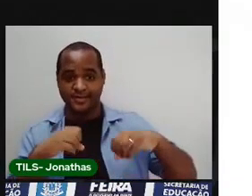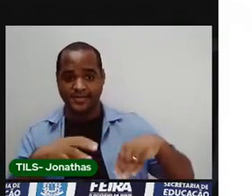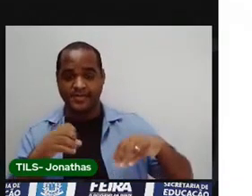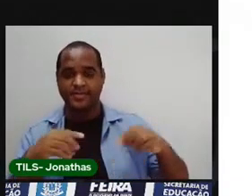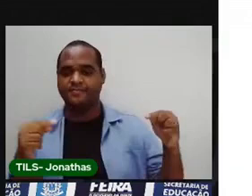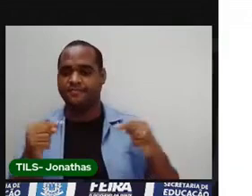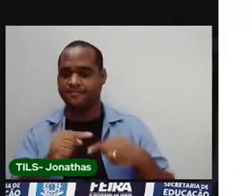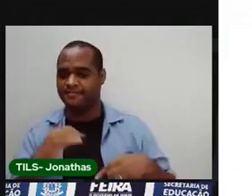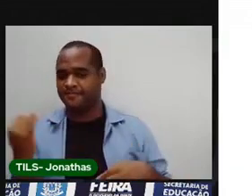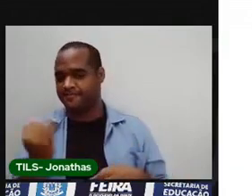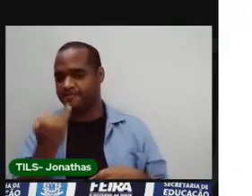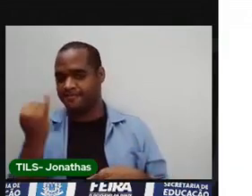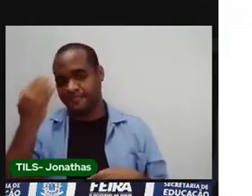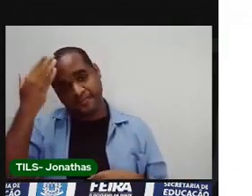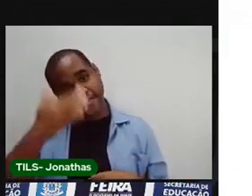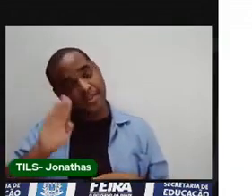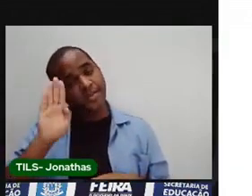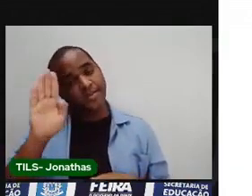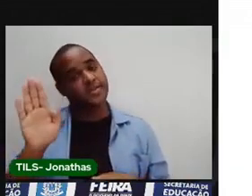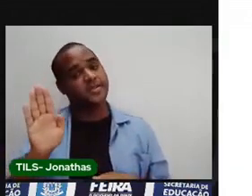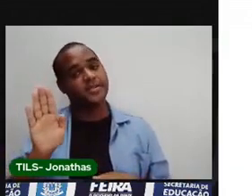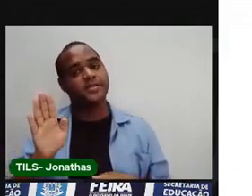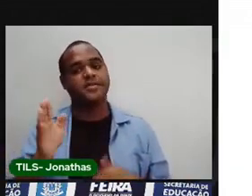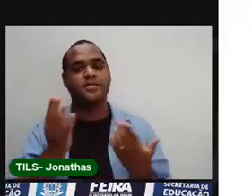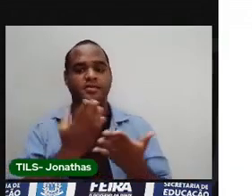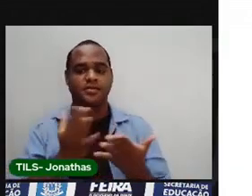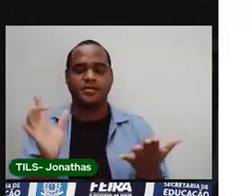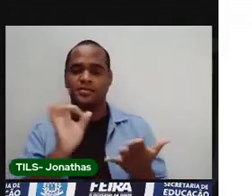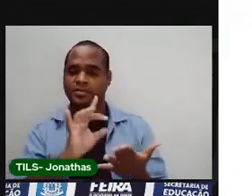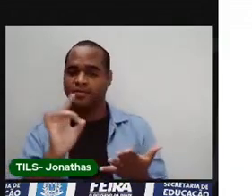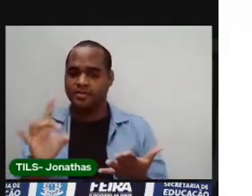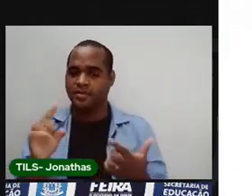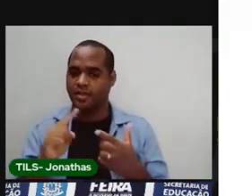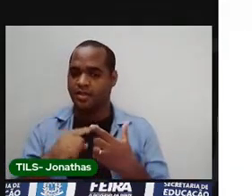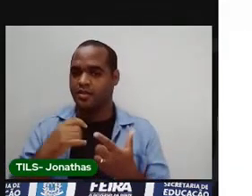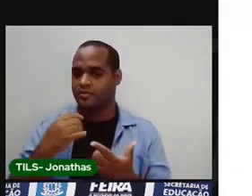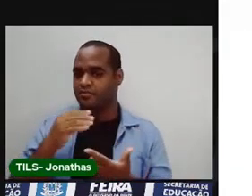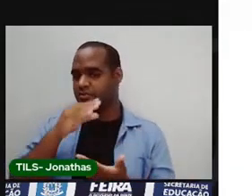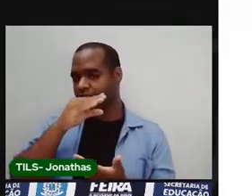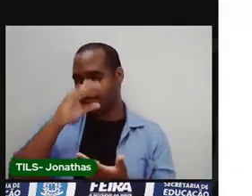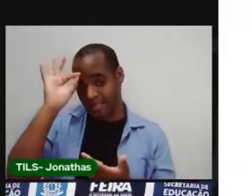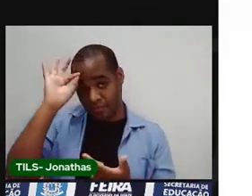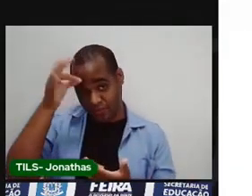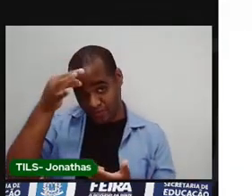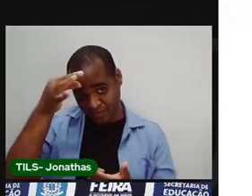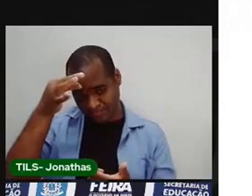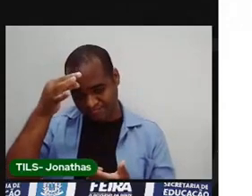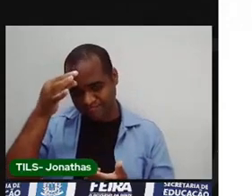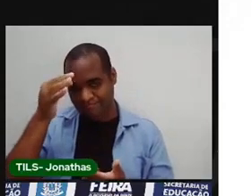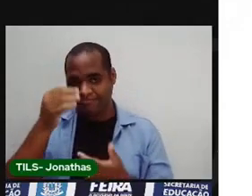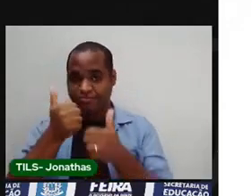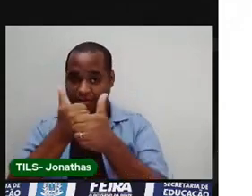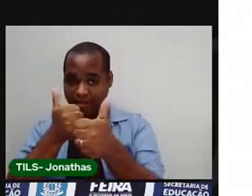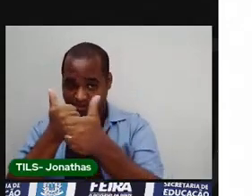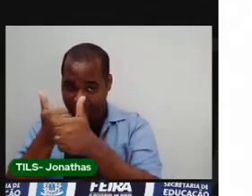prometer pra prazer. E você só vai fazer com um adulto pertinho de você. Ok?